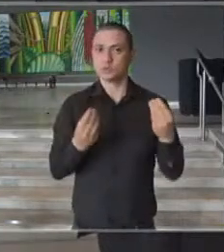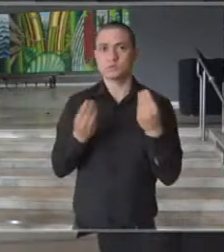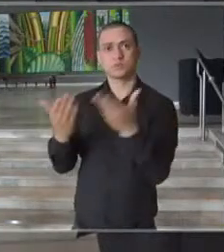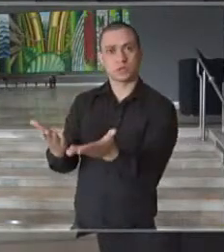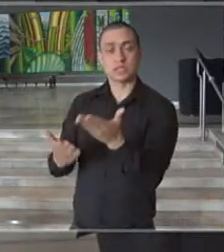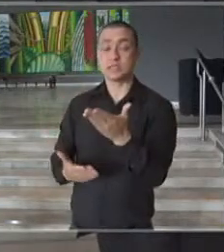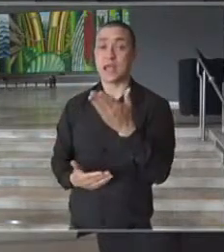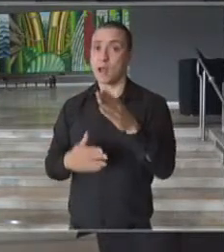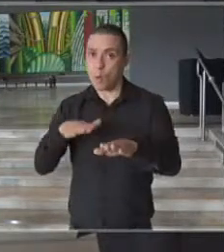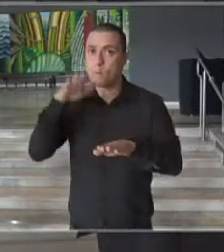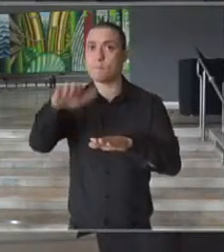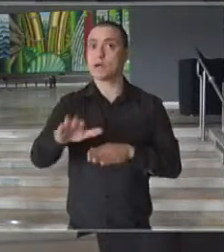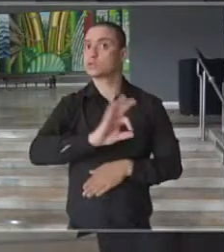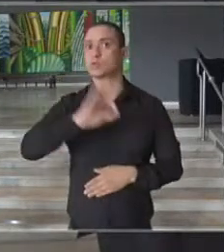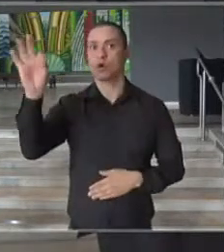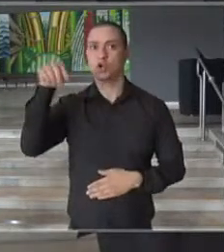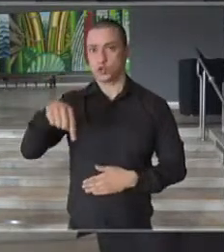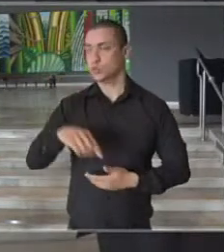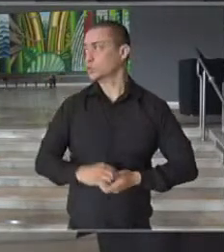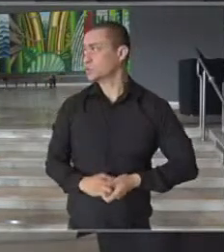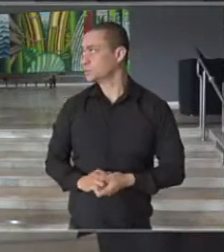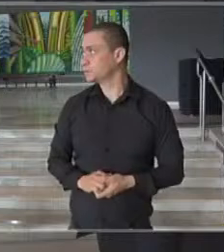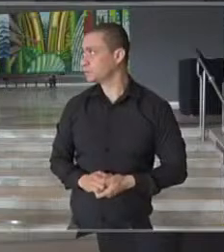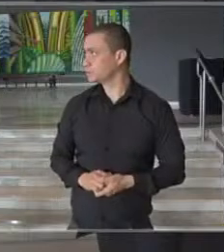gigantesco que nós estamos dando hoje. Pode passar?